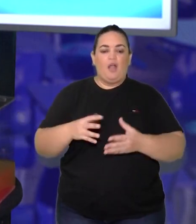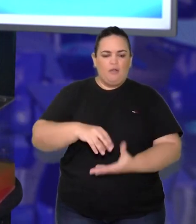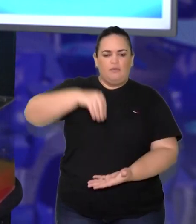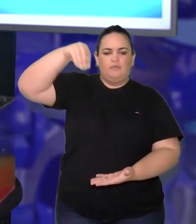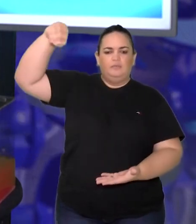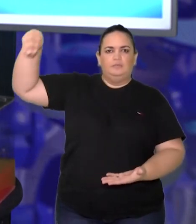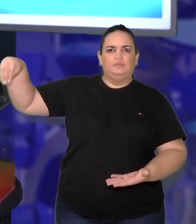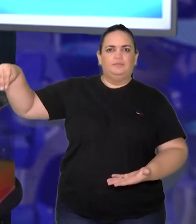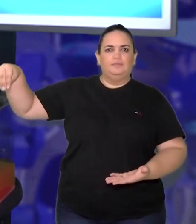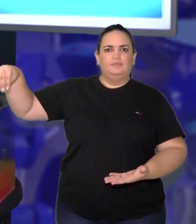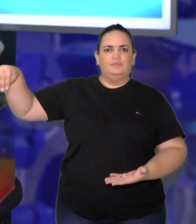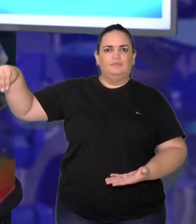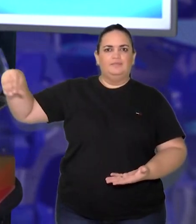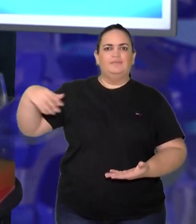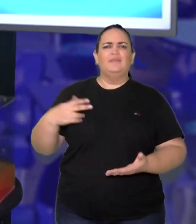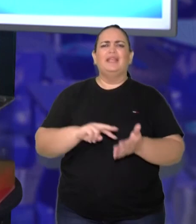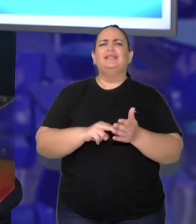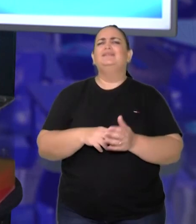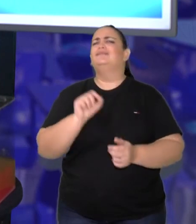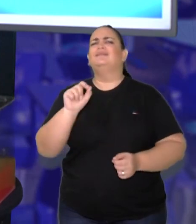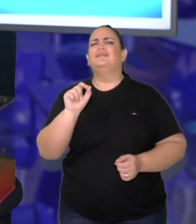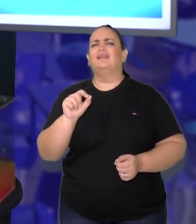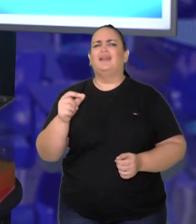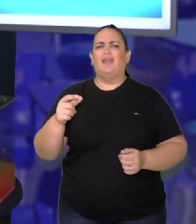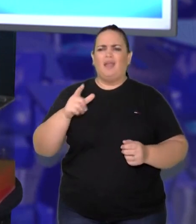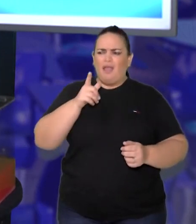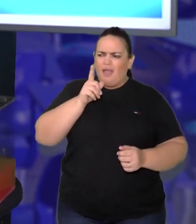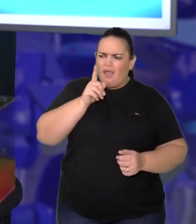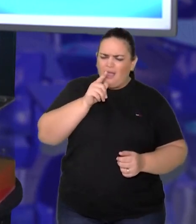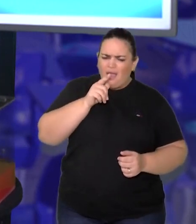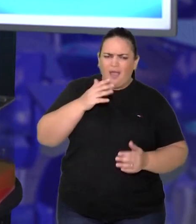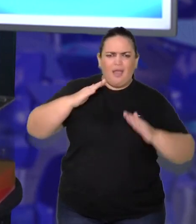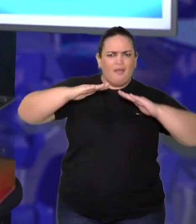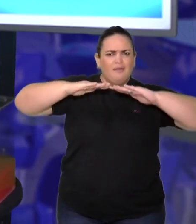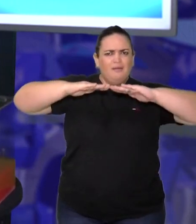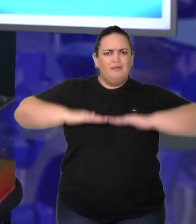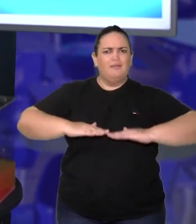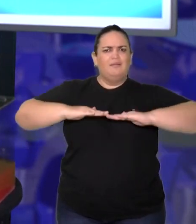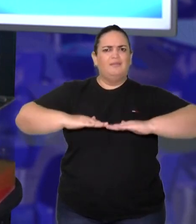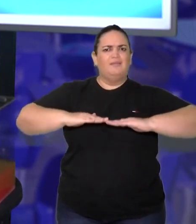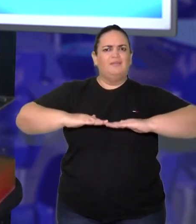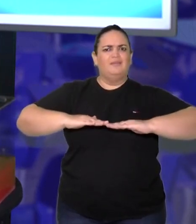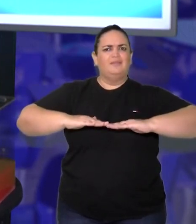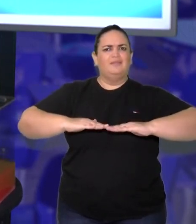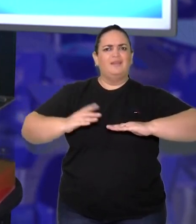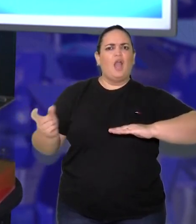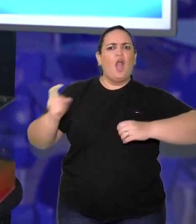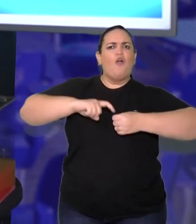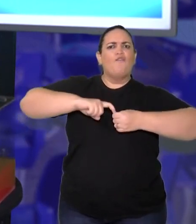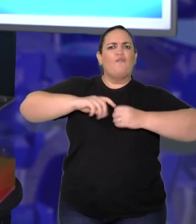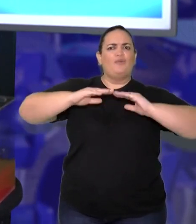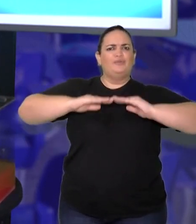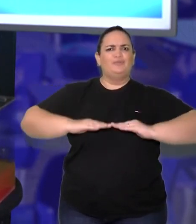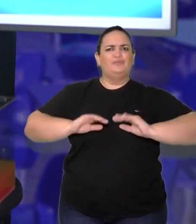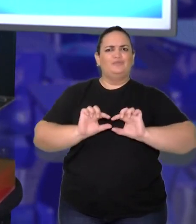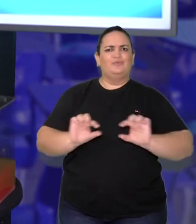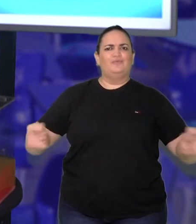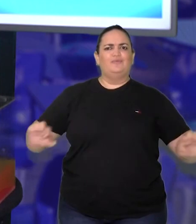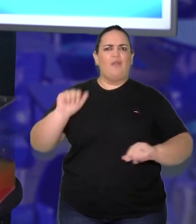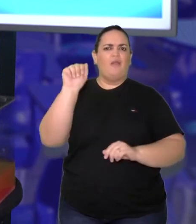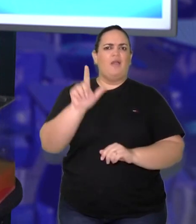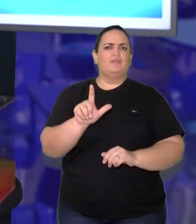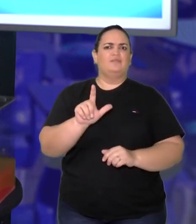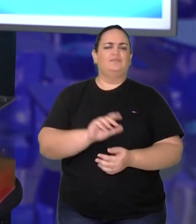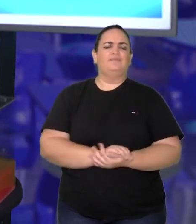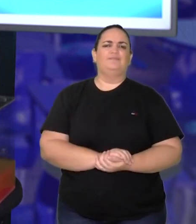Ao remover, verificamos que o nível, ele volta exatamente para onde estava, tá?